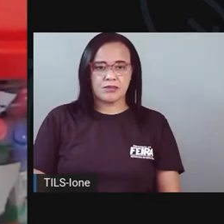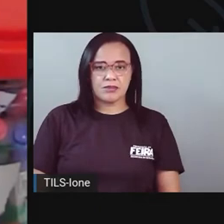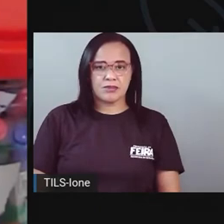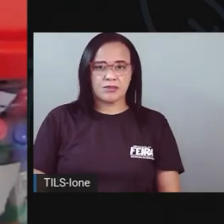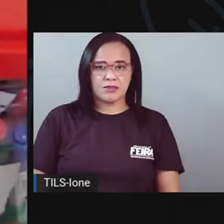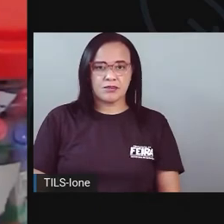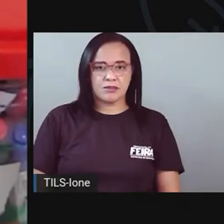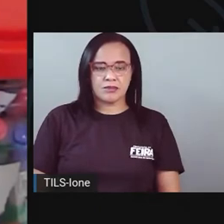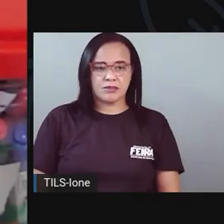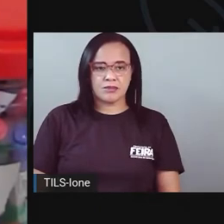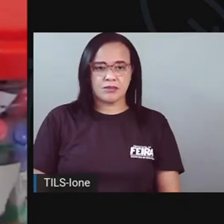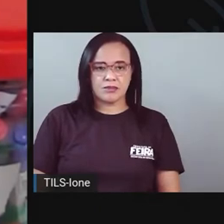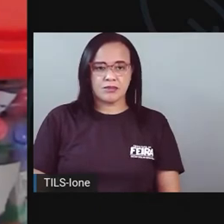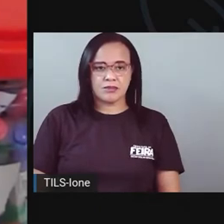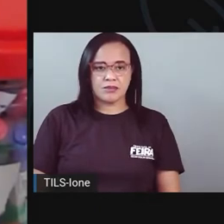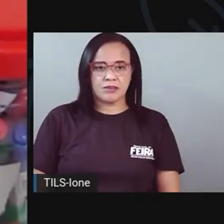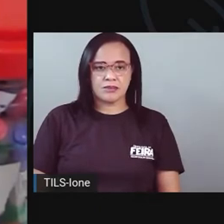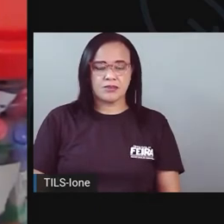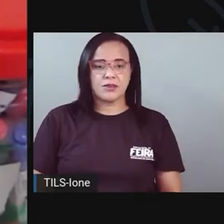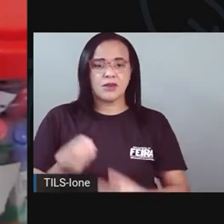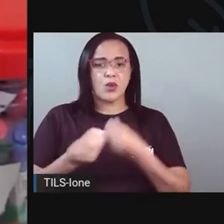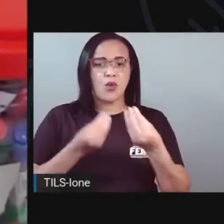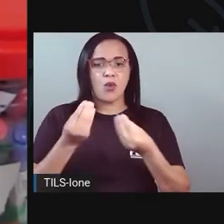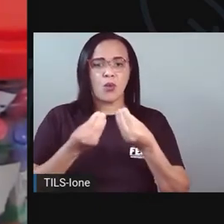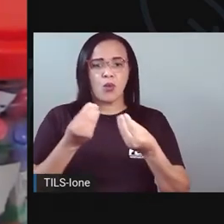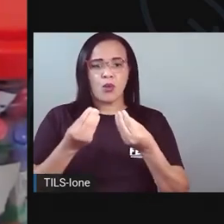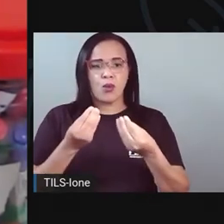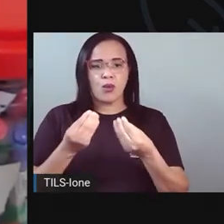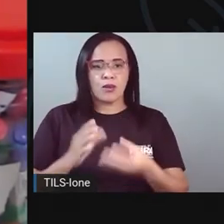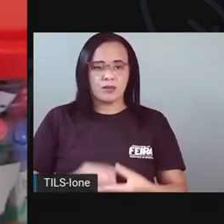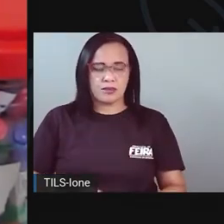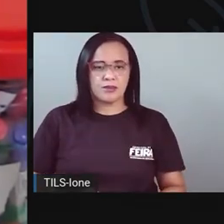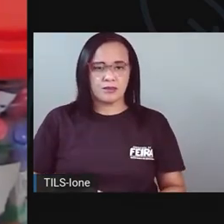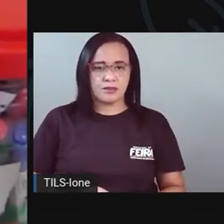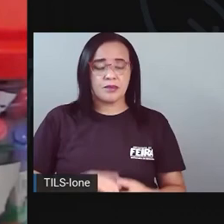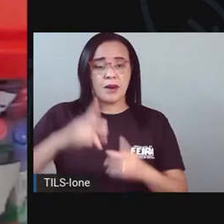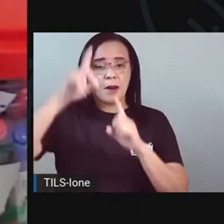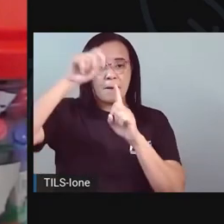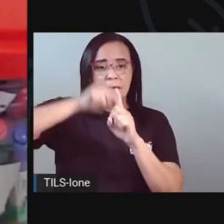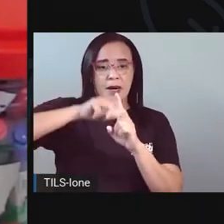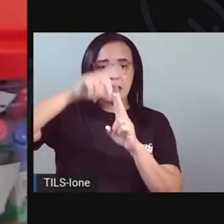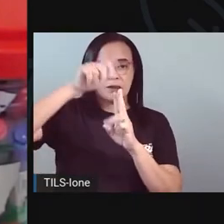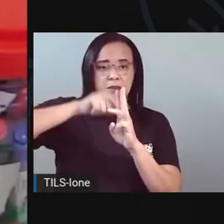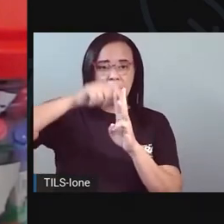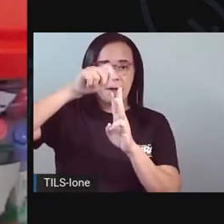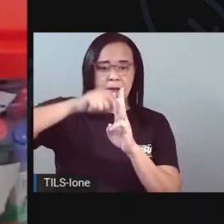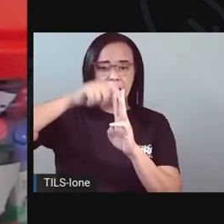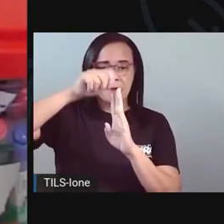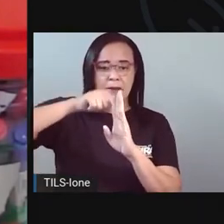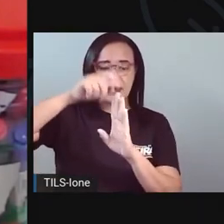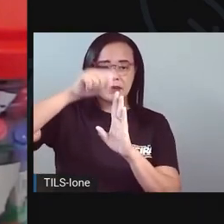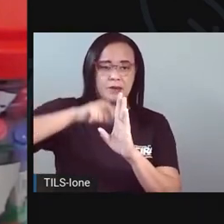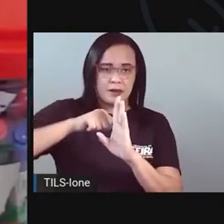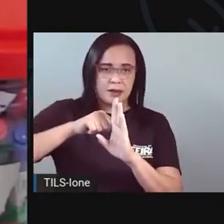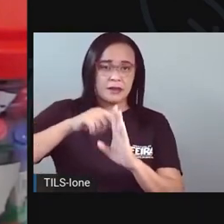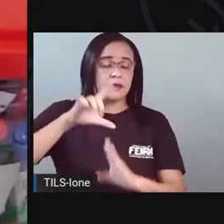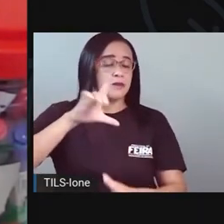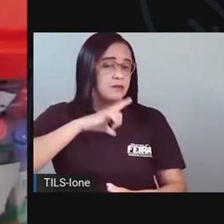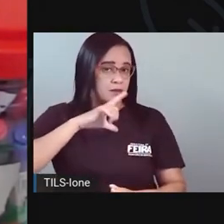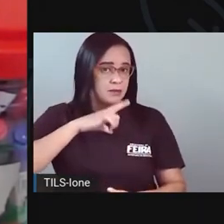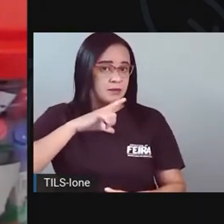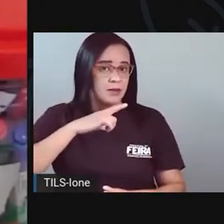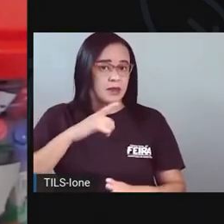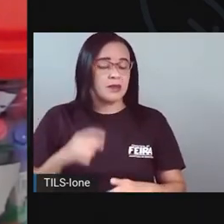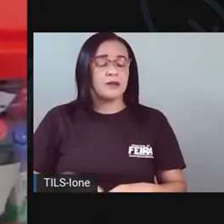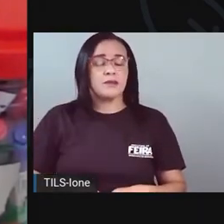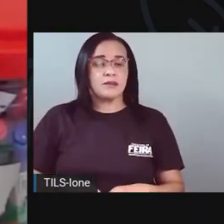Vamos lá, aqui. Vou cortar, porque fora os meses do ano, a gente ainda tem uma outra coisa para notar, que são os dias,